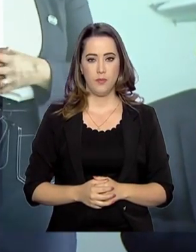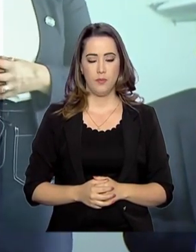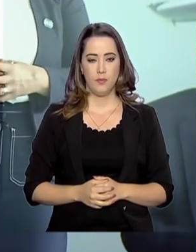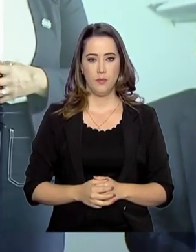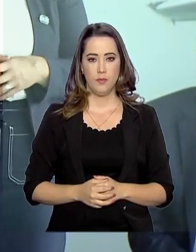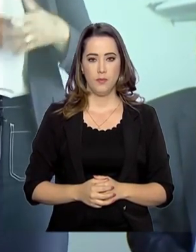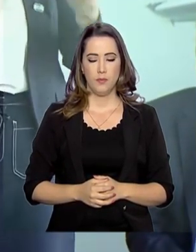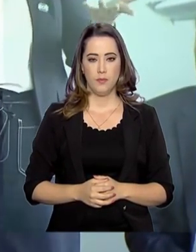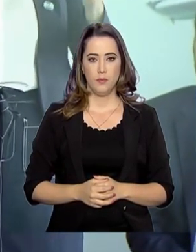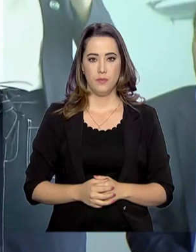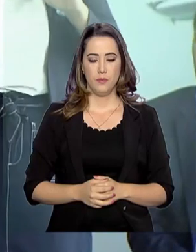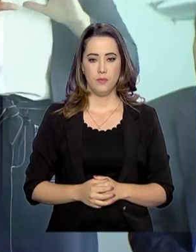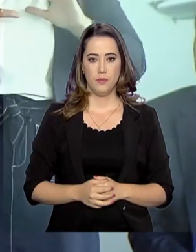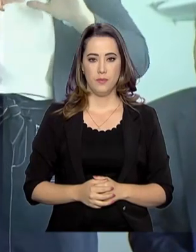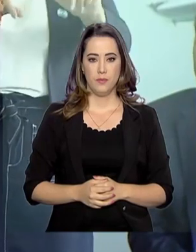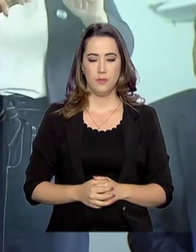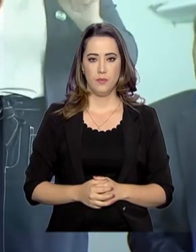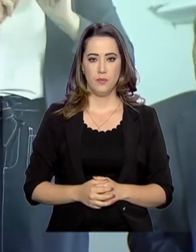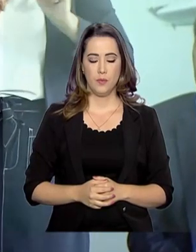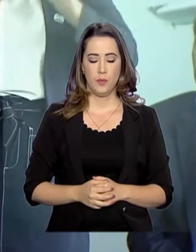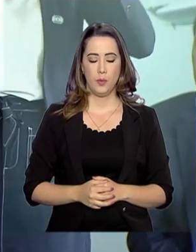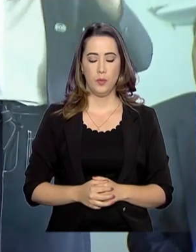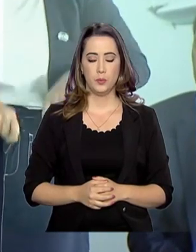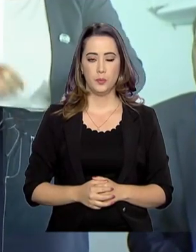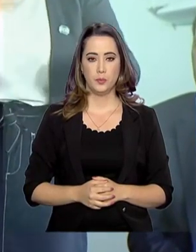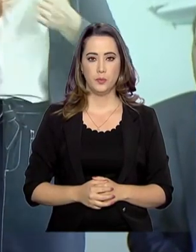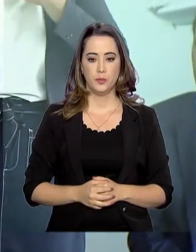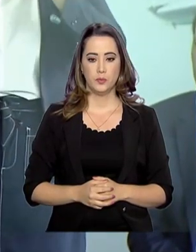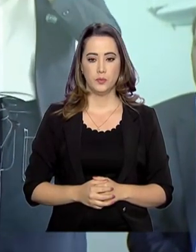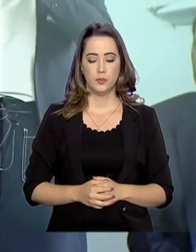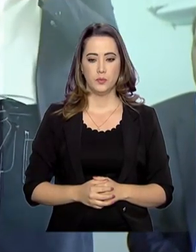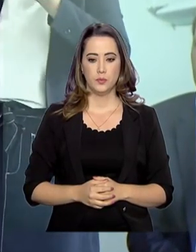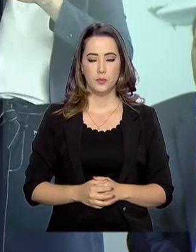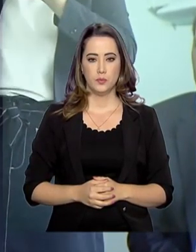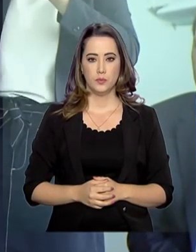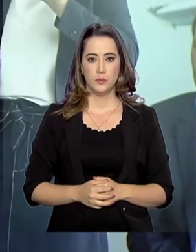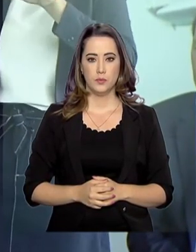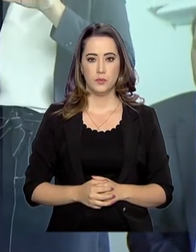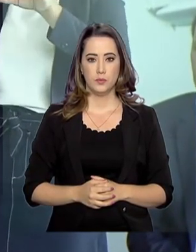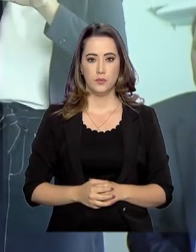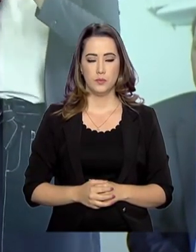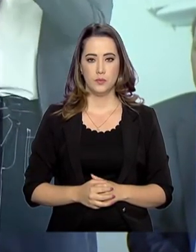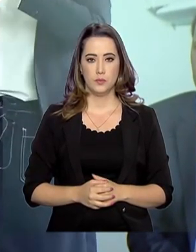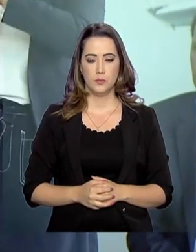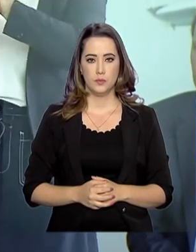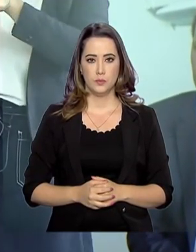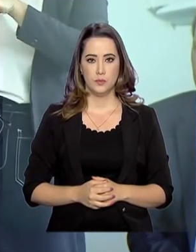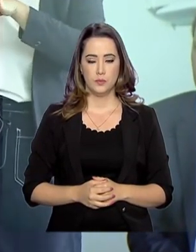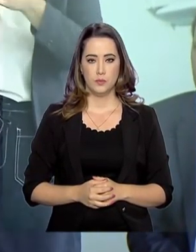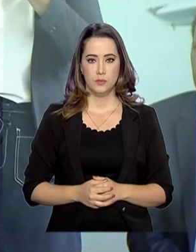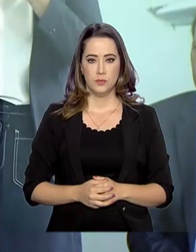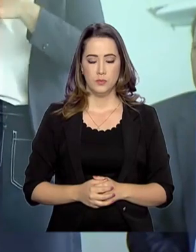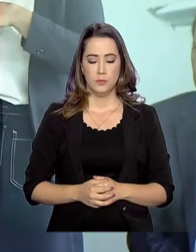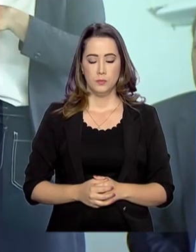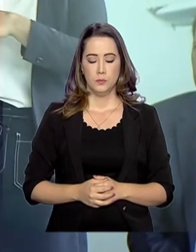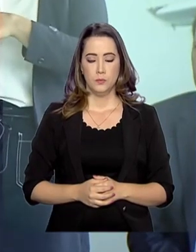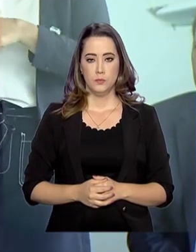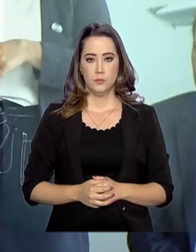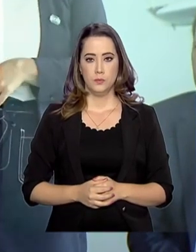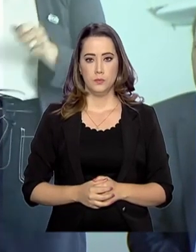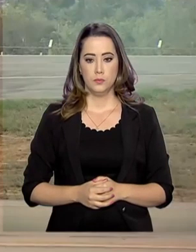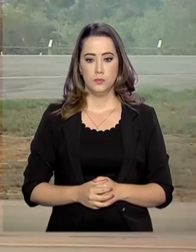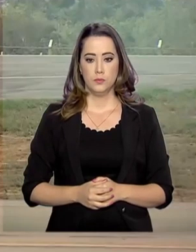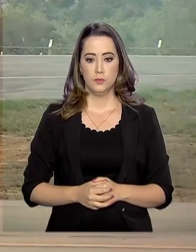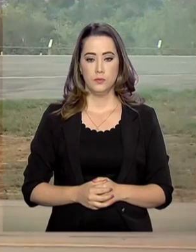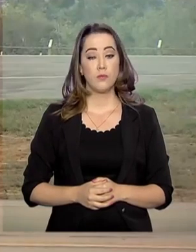E tudo o que pudermos fazer, por qualquer região, qualquer Estado e qualquer município do Brasil, nós